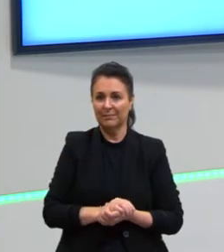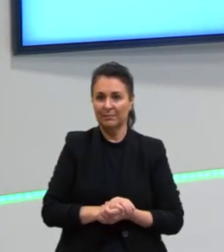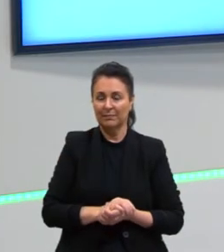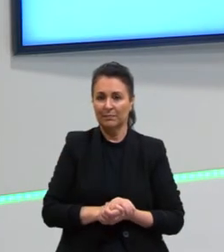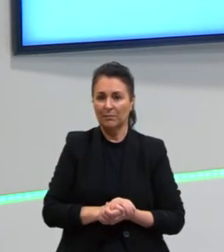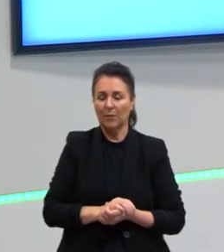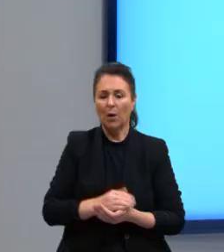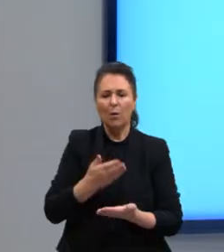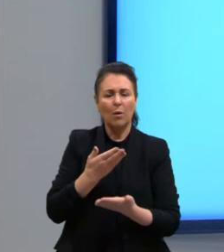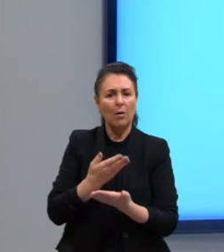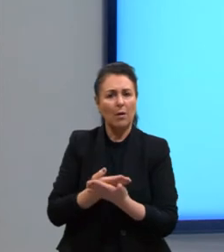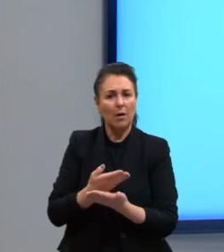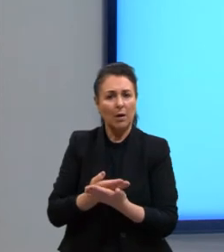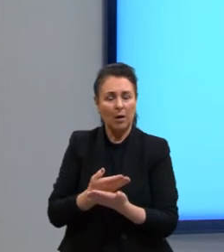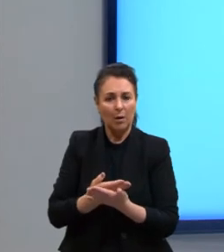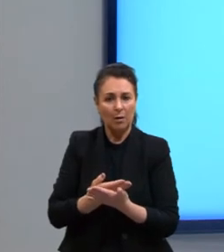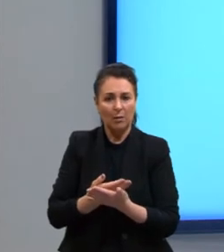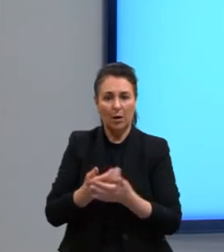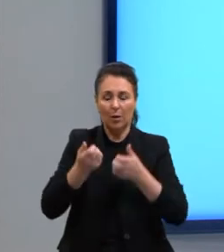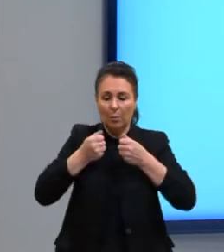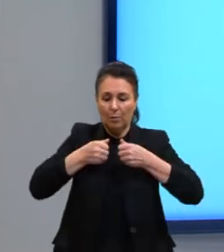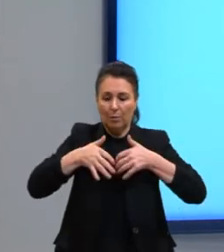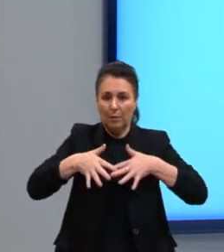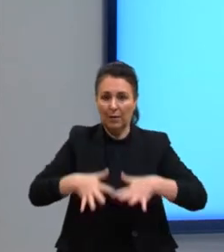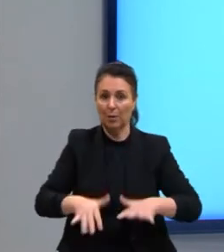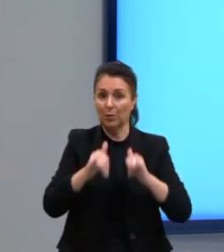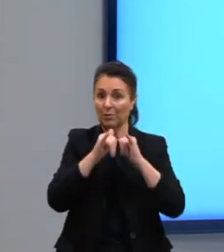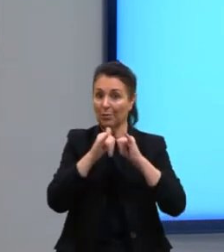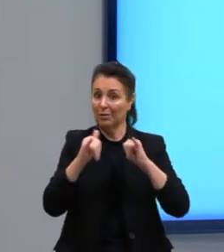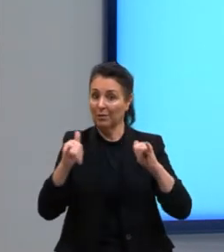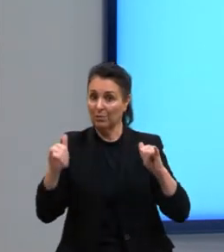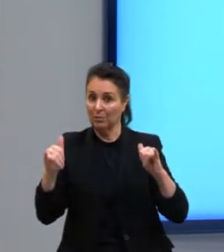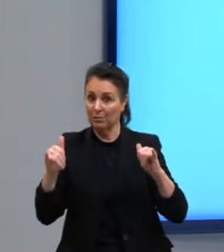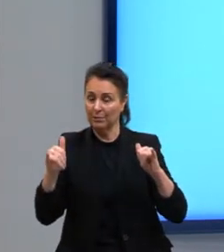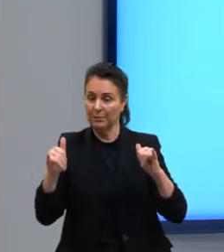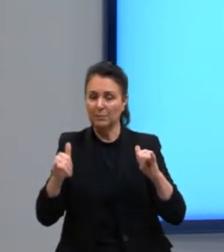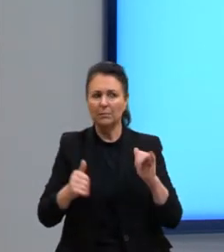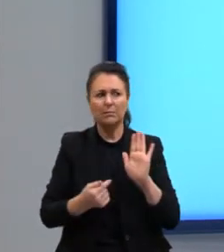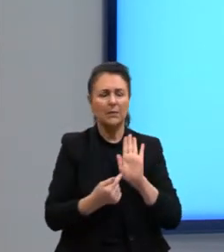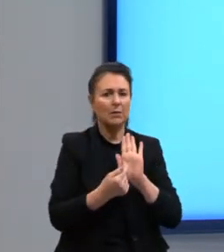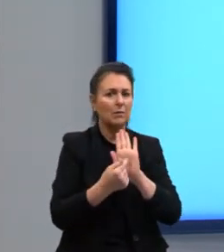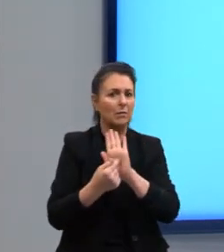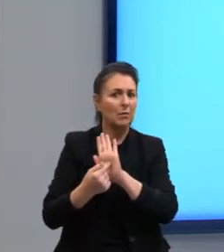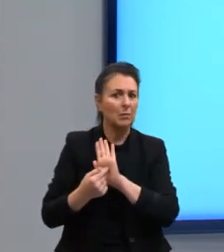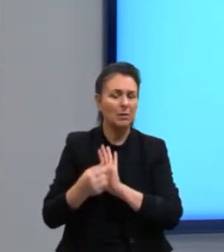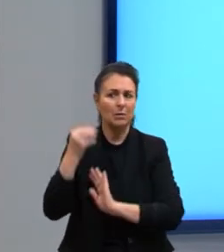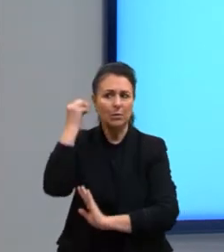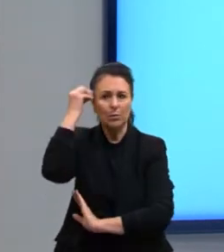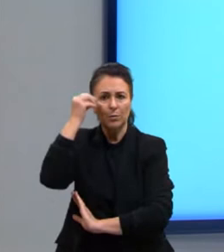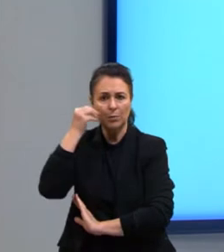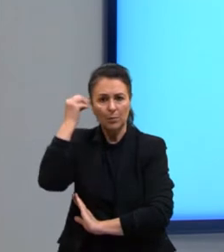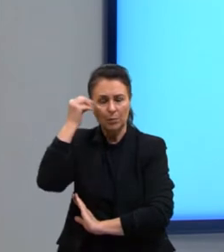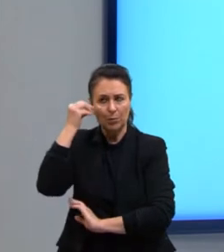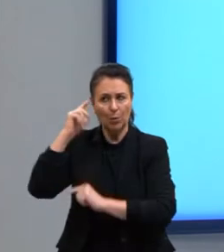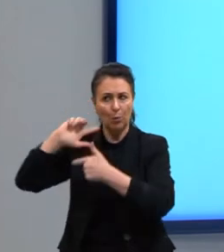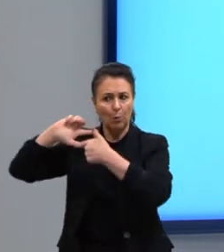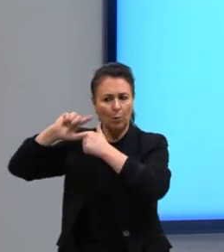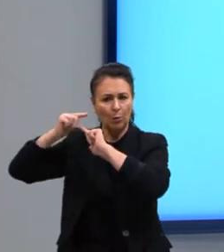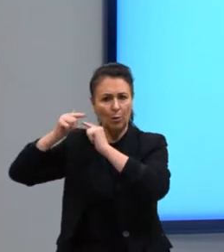Em uma aula sobre metabolismo energético, foi apresentado a um experimento clássico